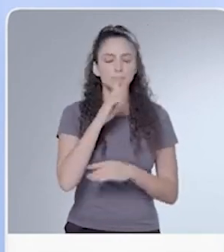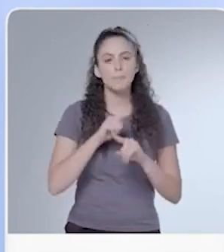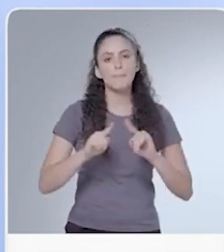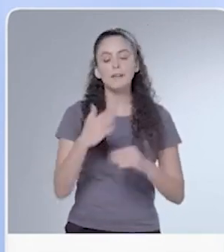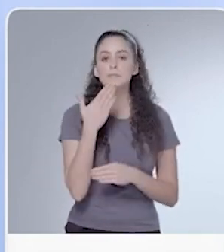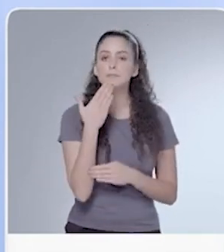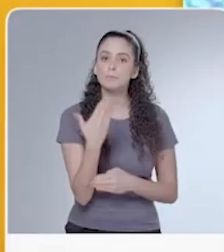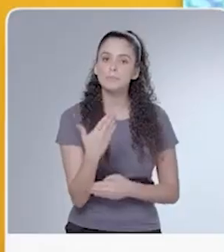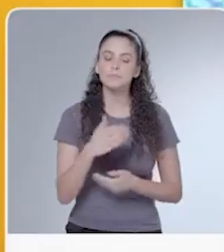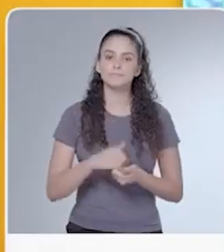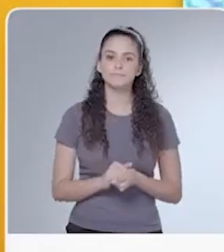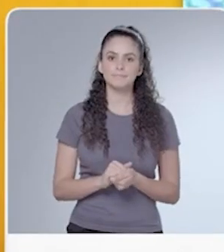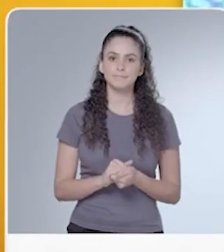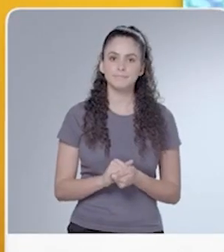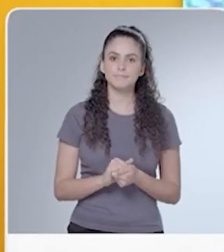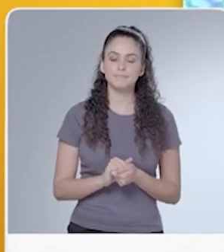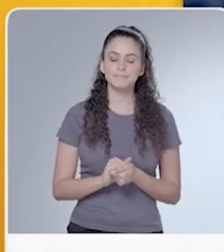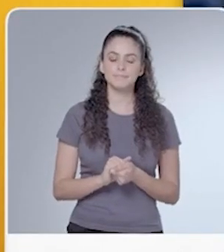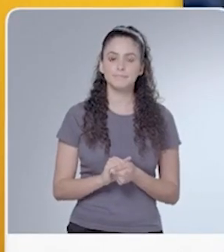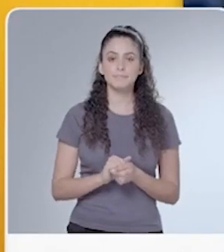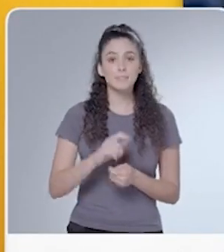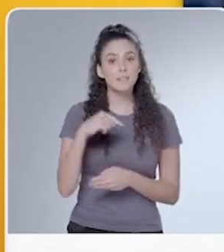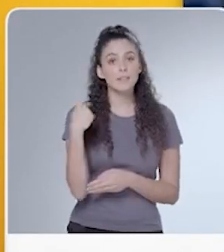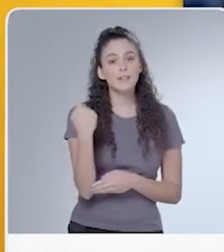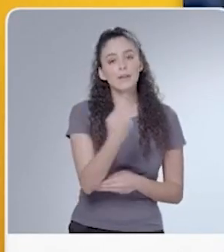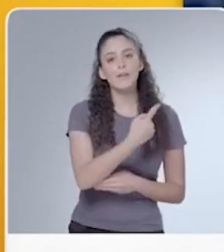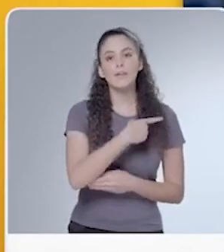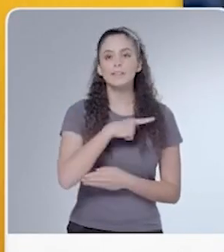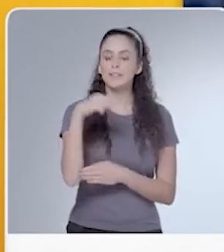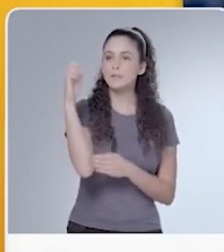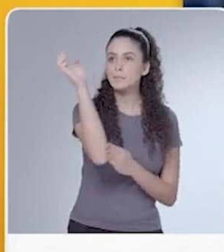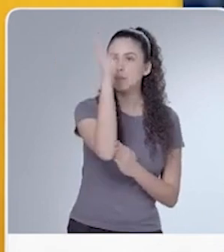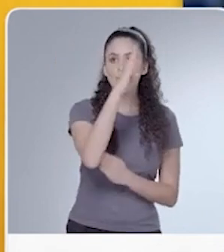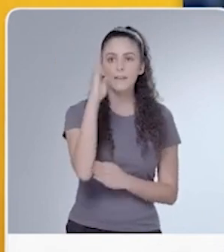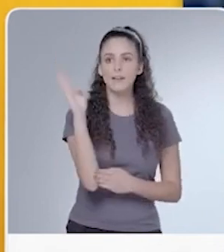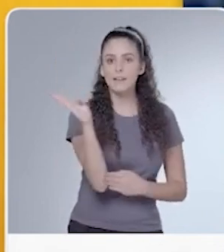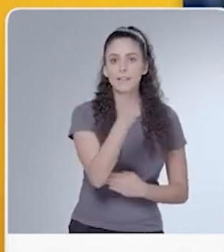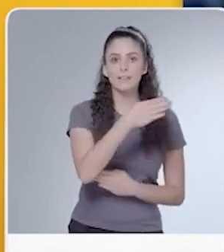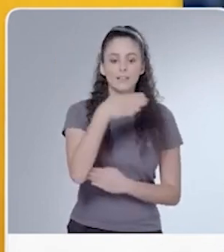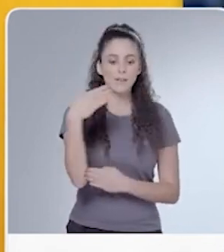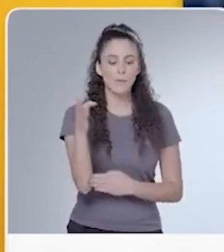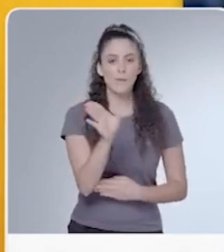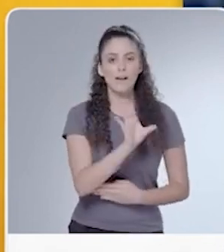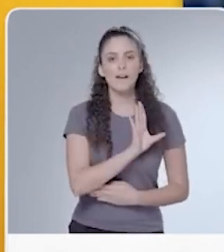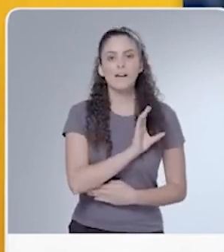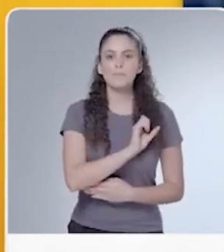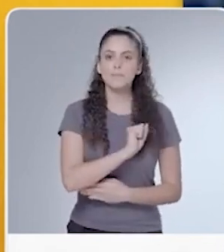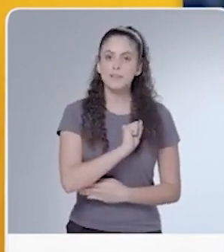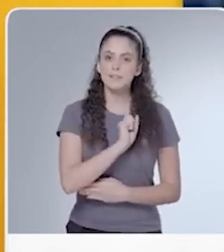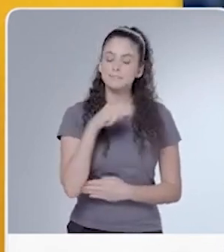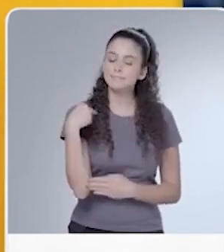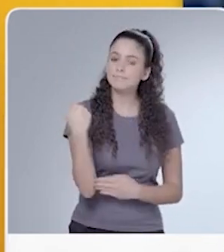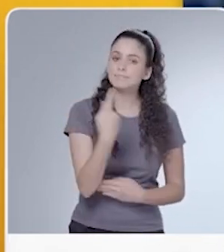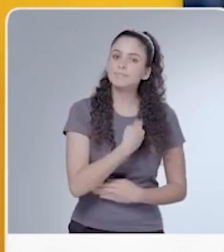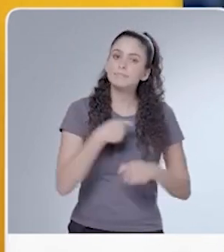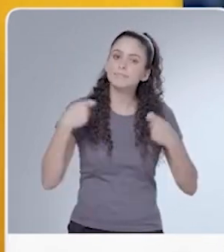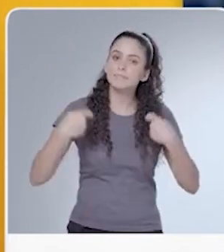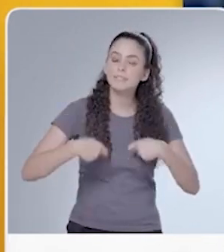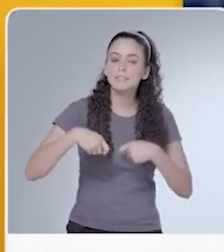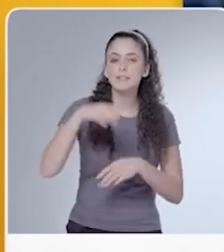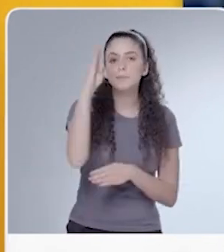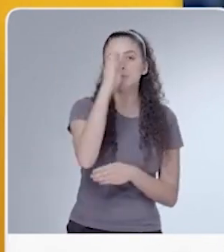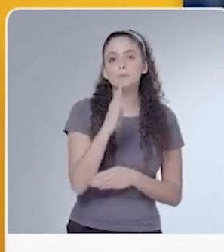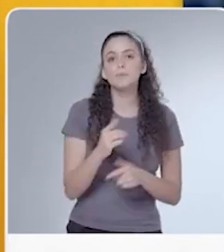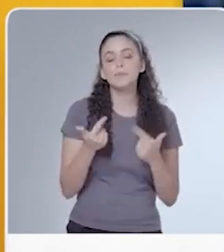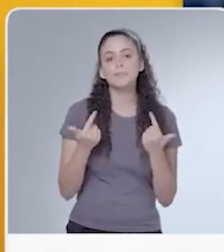coração dos brasileiros. Para ser pátria amada, seja uma pátria sem